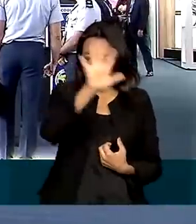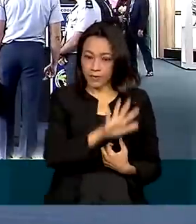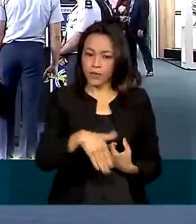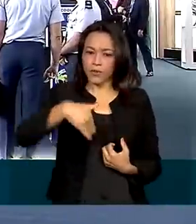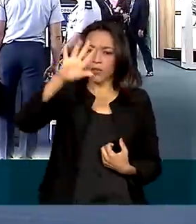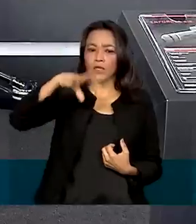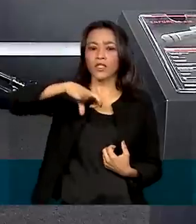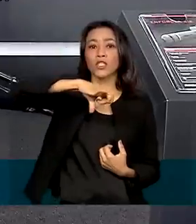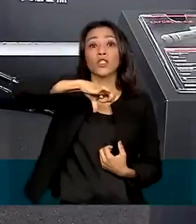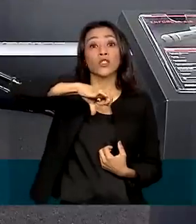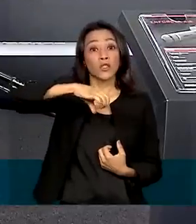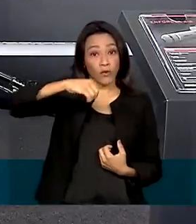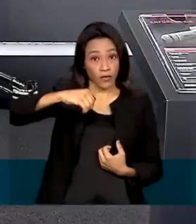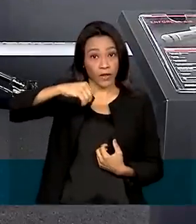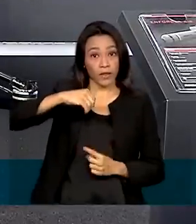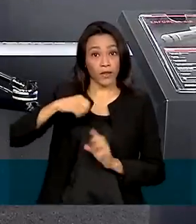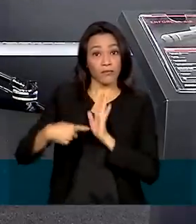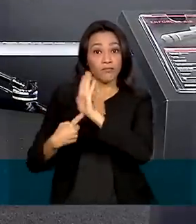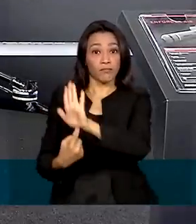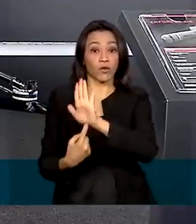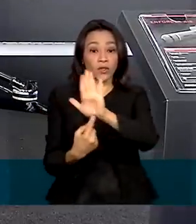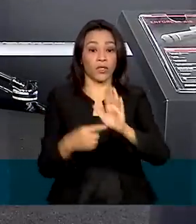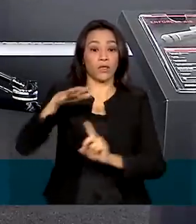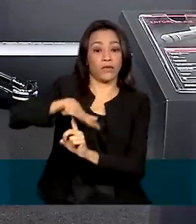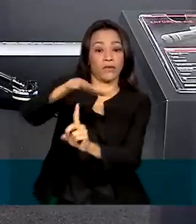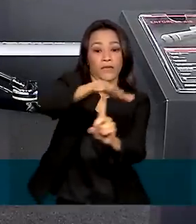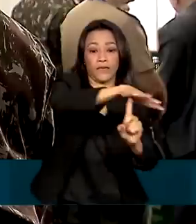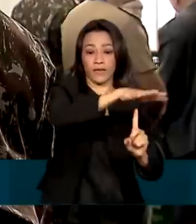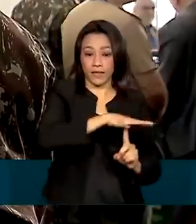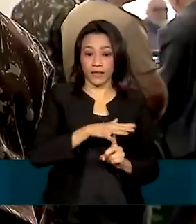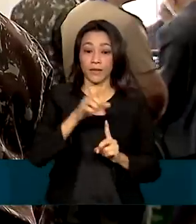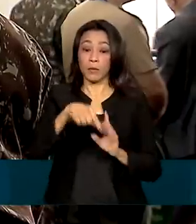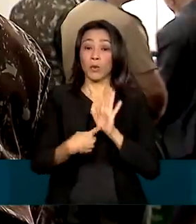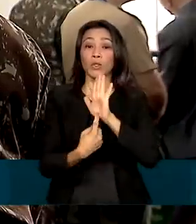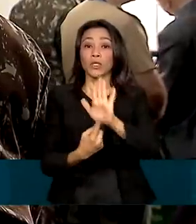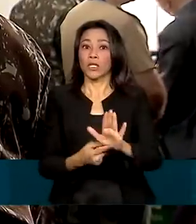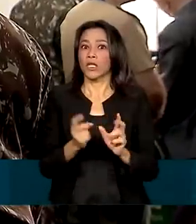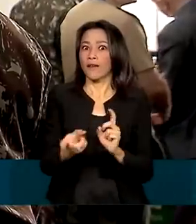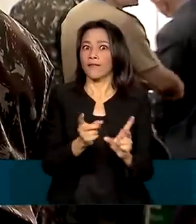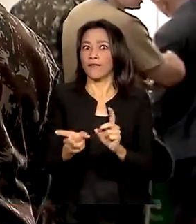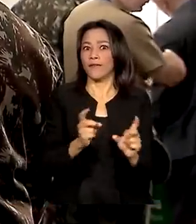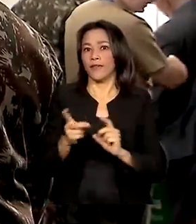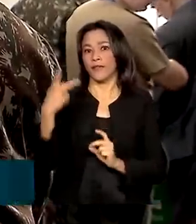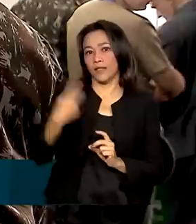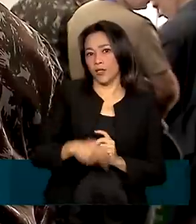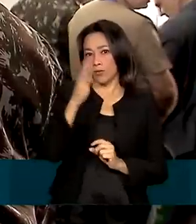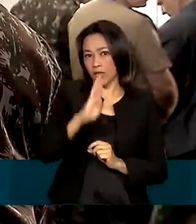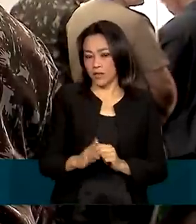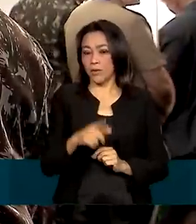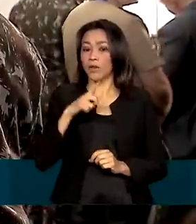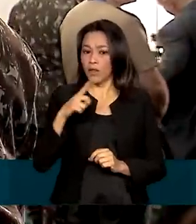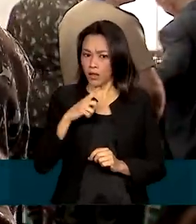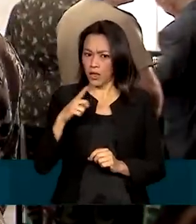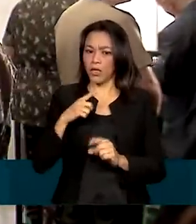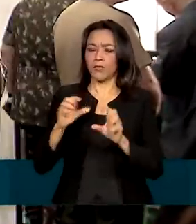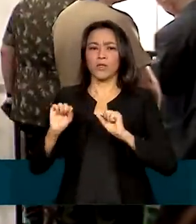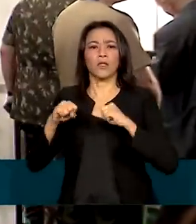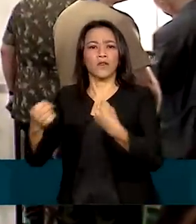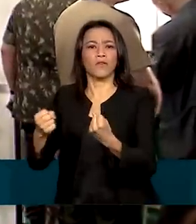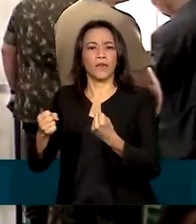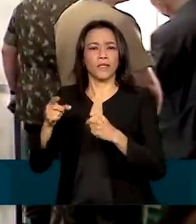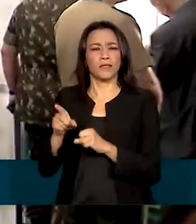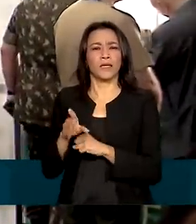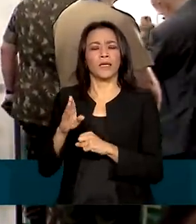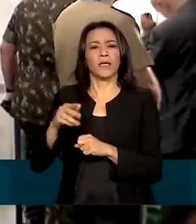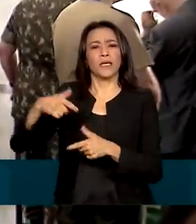expositores, muitos com mira no mercado internacional. Nós temos aqui uma parte de defesa química, biológica, radiológica,